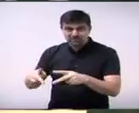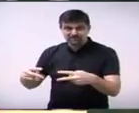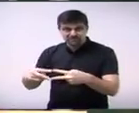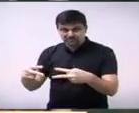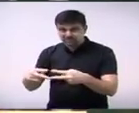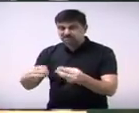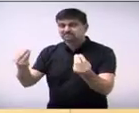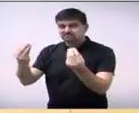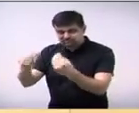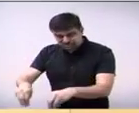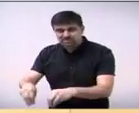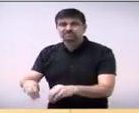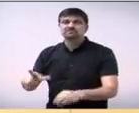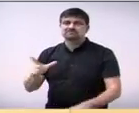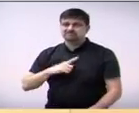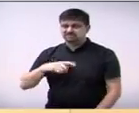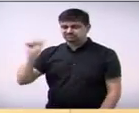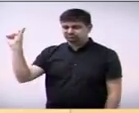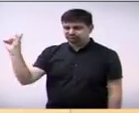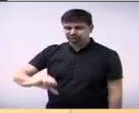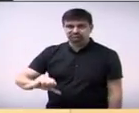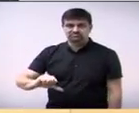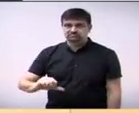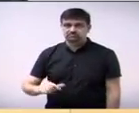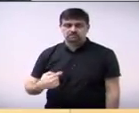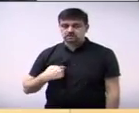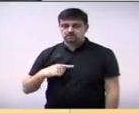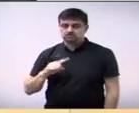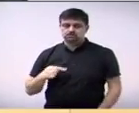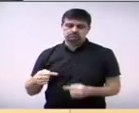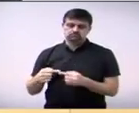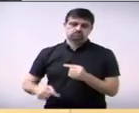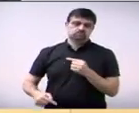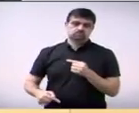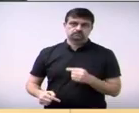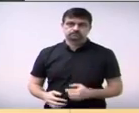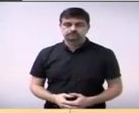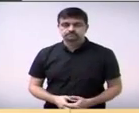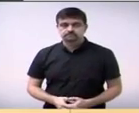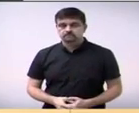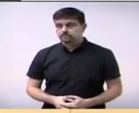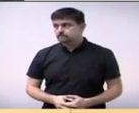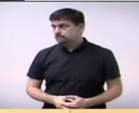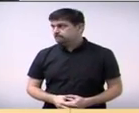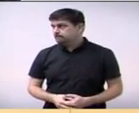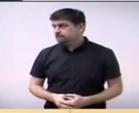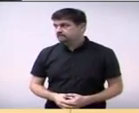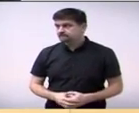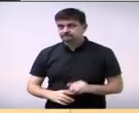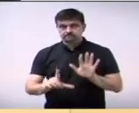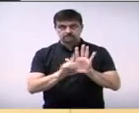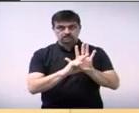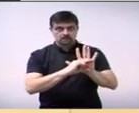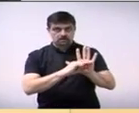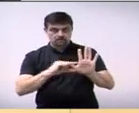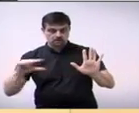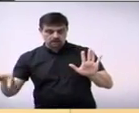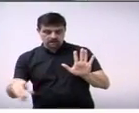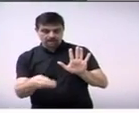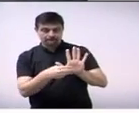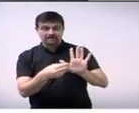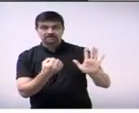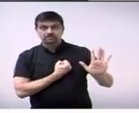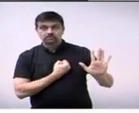também voto contra a emenda. Ninguém mais querendo fazer uso da palavra, está em votação. A emenda modificativa nº 01.